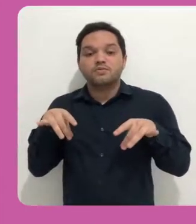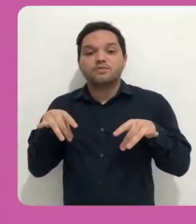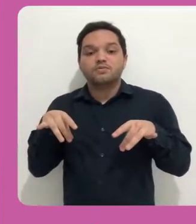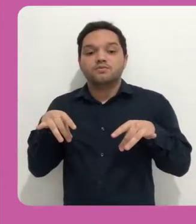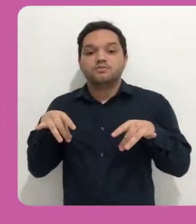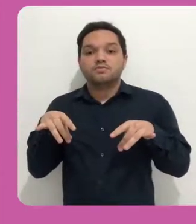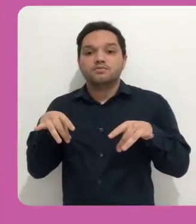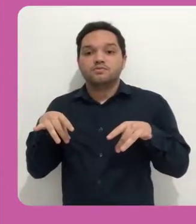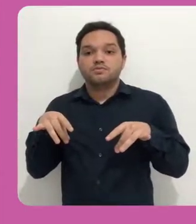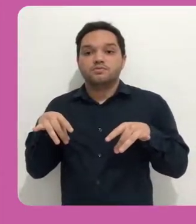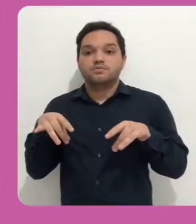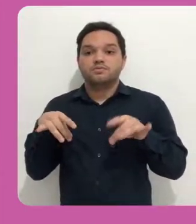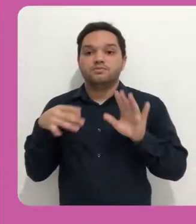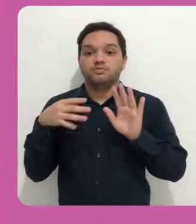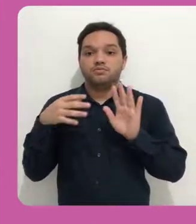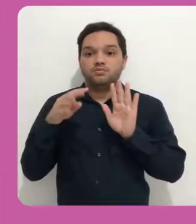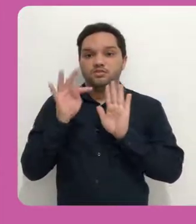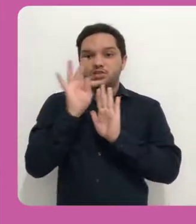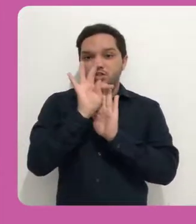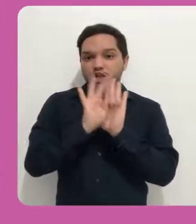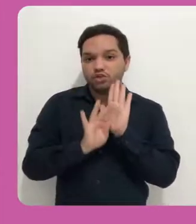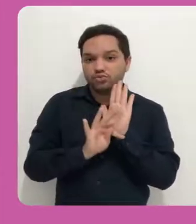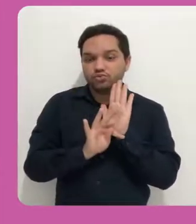Um arquivo texto.